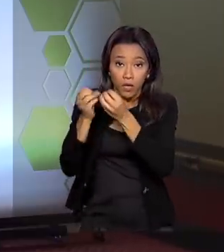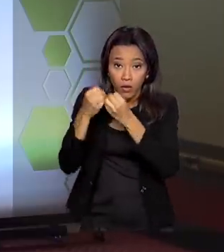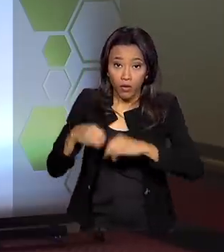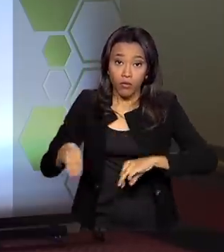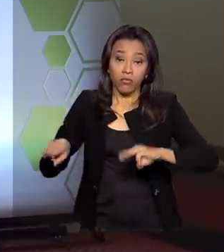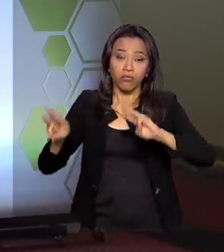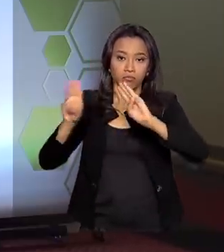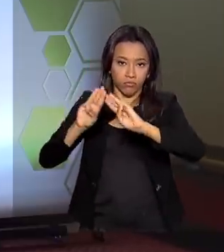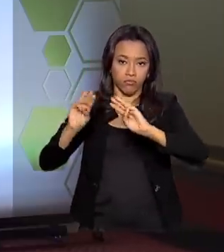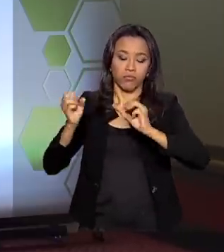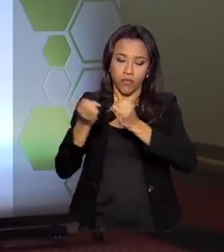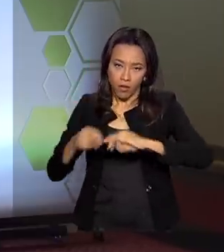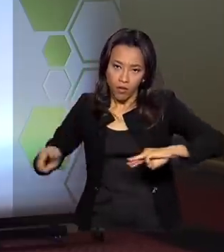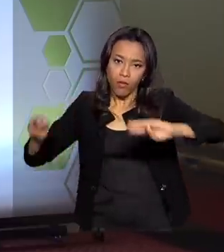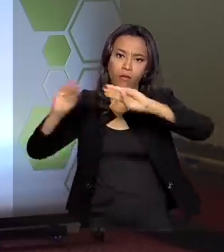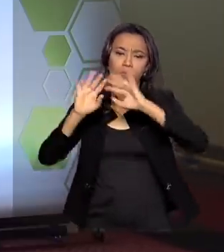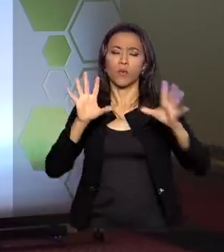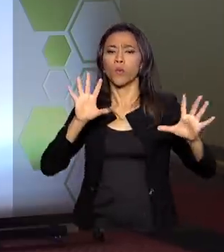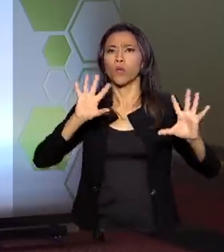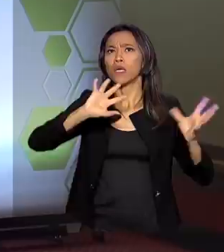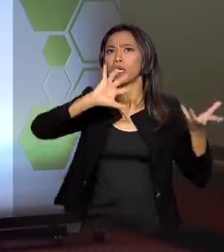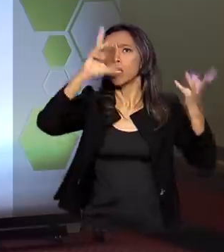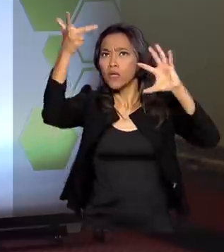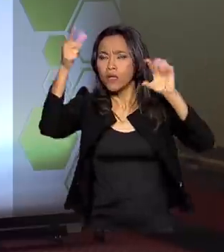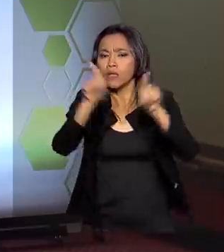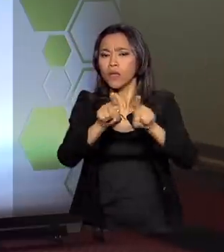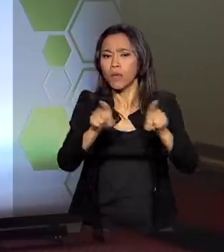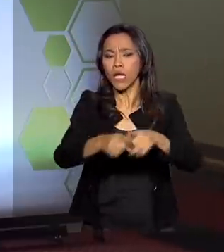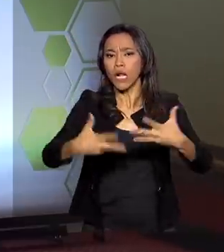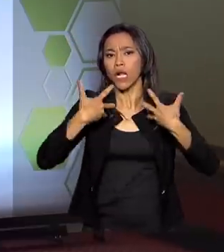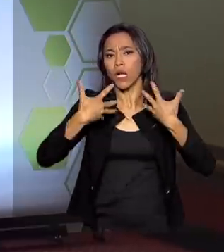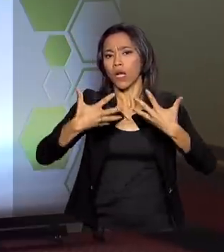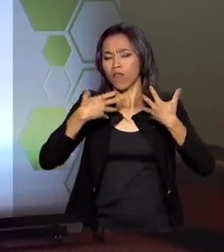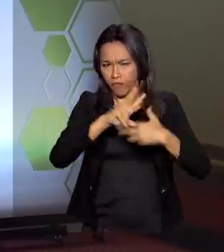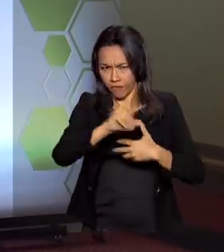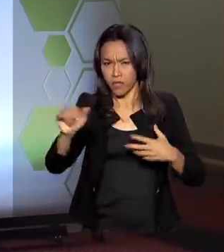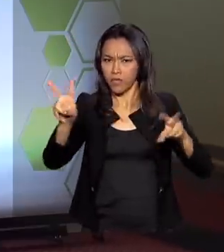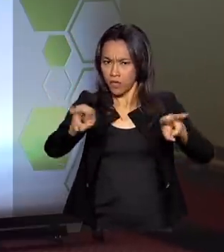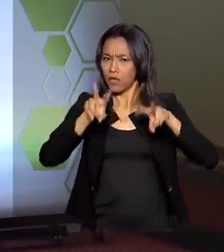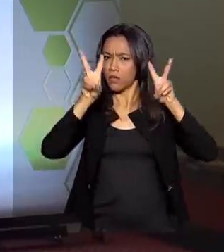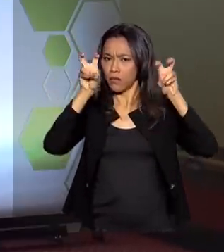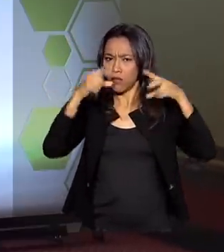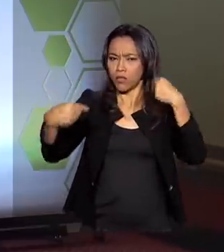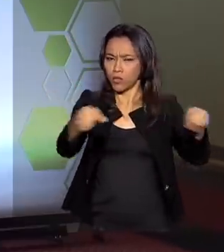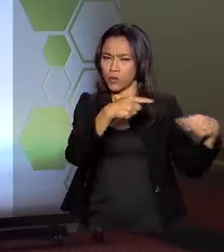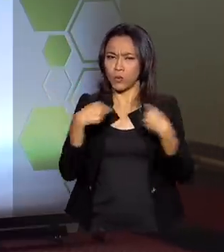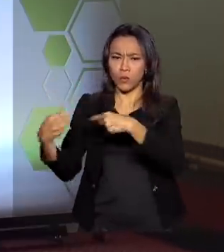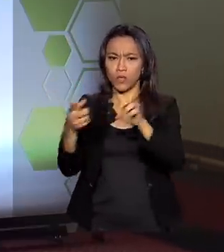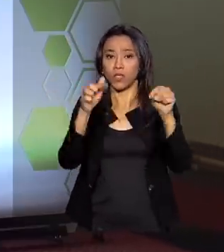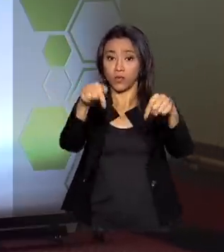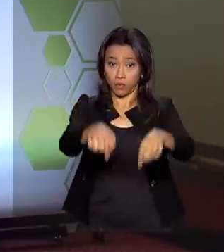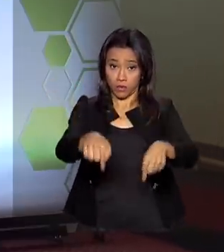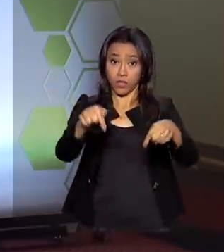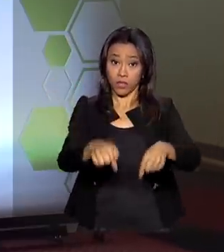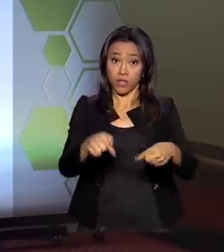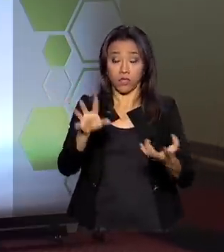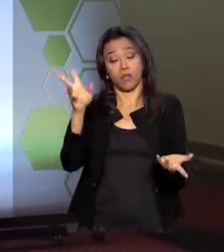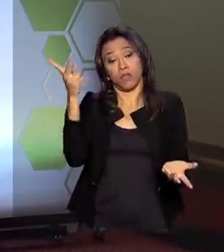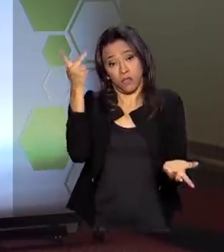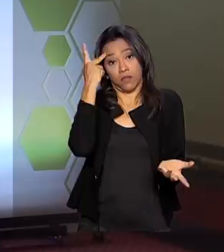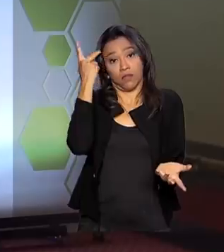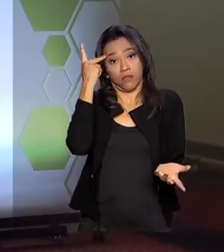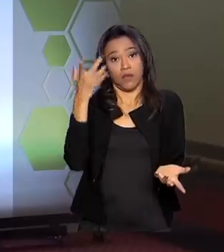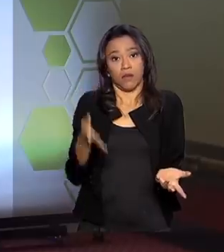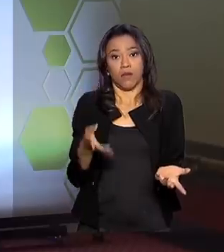climáticos ligados ao aquecimento global serão discutidos aqui neste hotel, na zona sul da capital paulista,